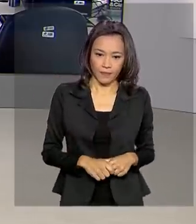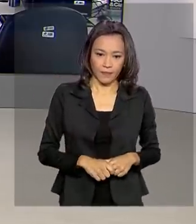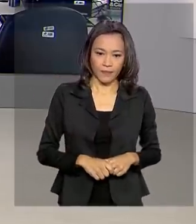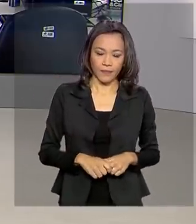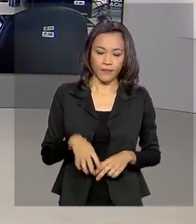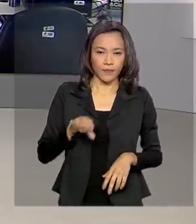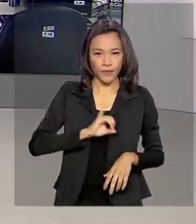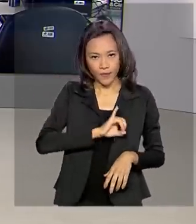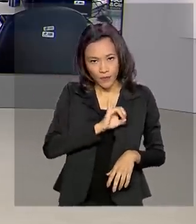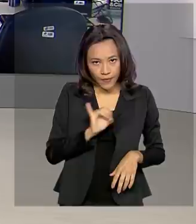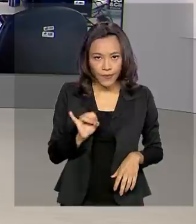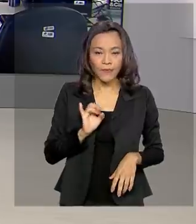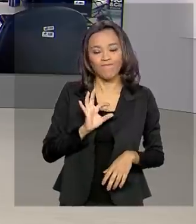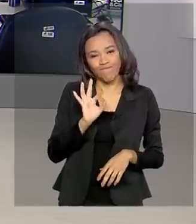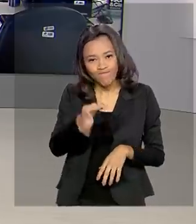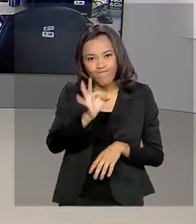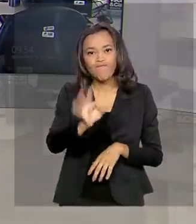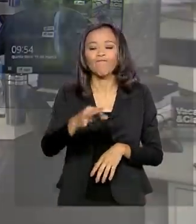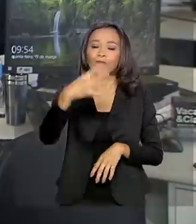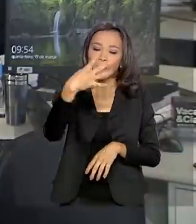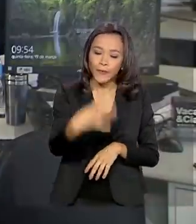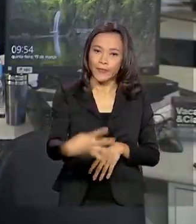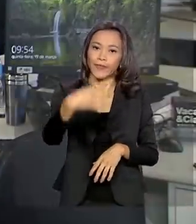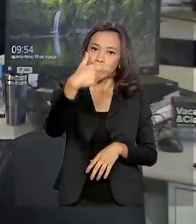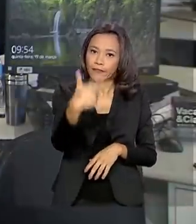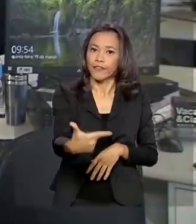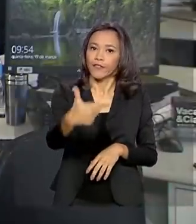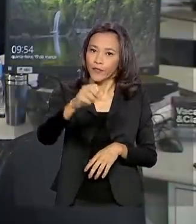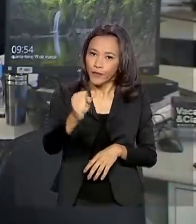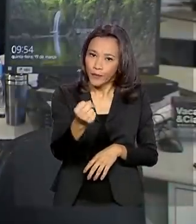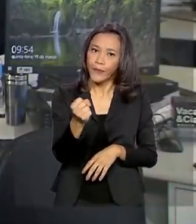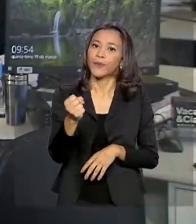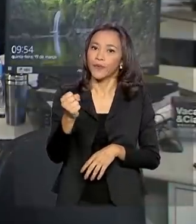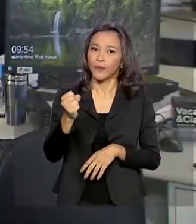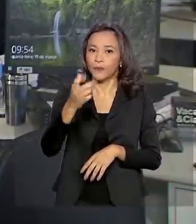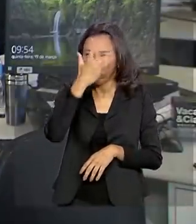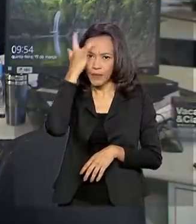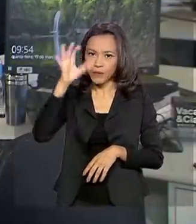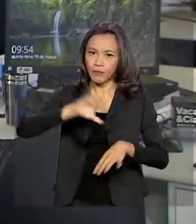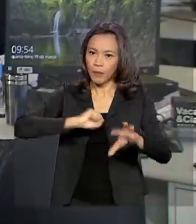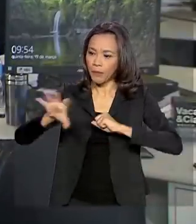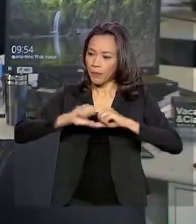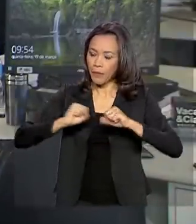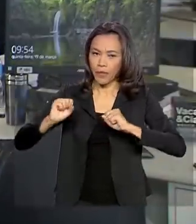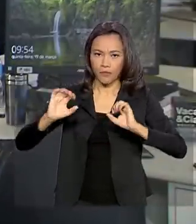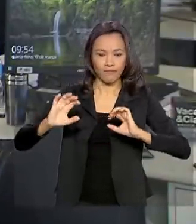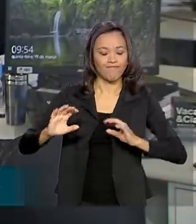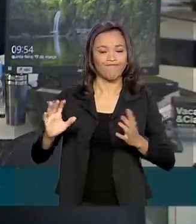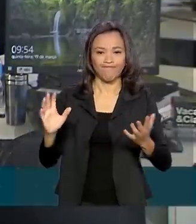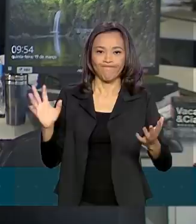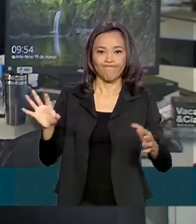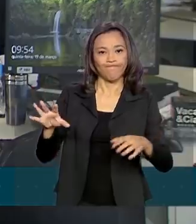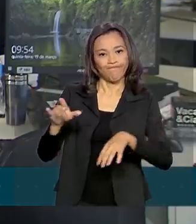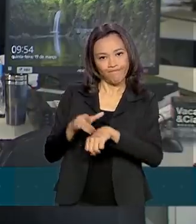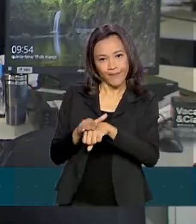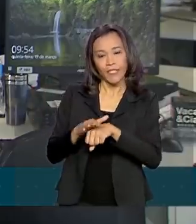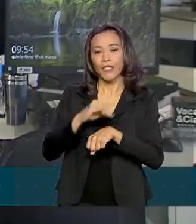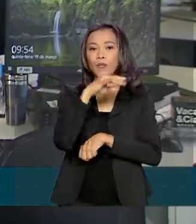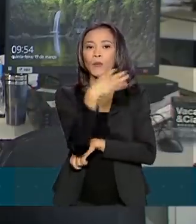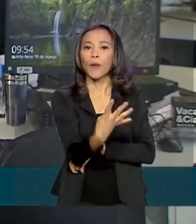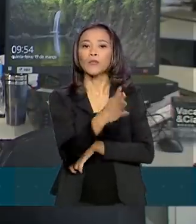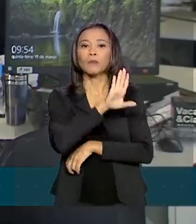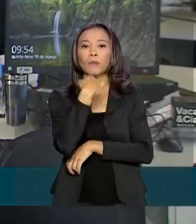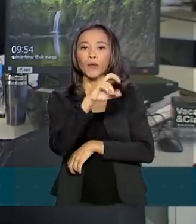Olá, Renata. isso mesmo. São 428 casos confirmados e quatro mortes registradas oficialmente.